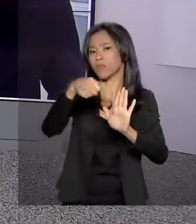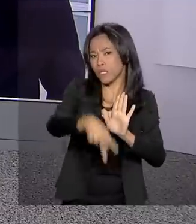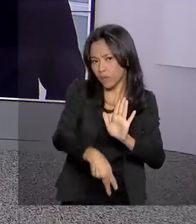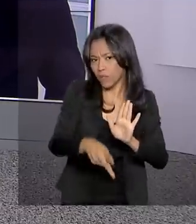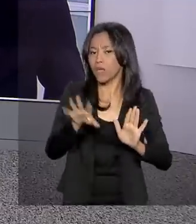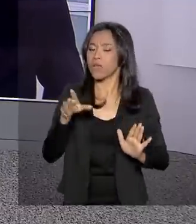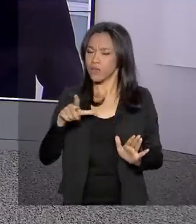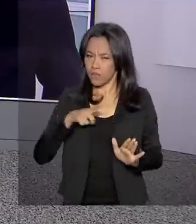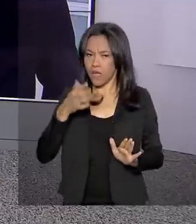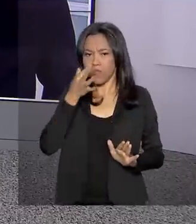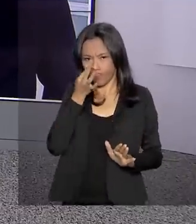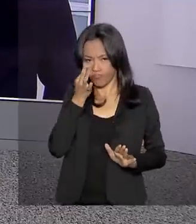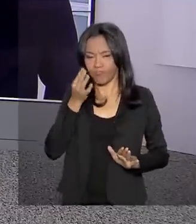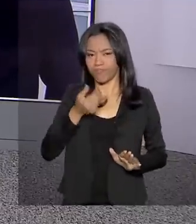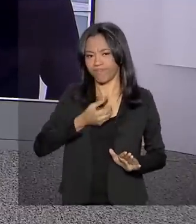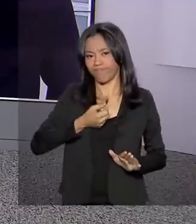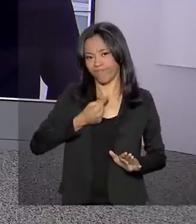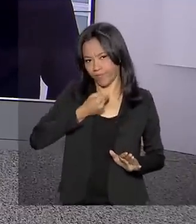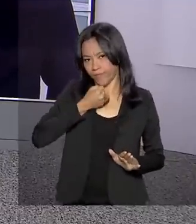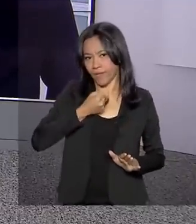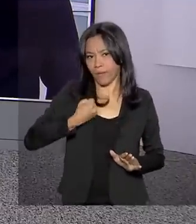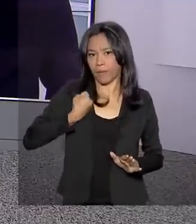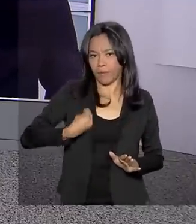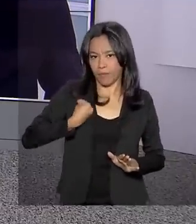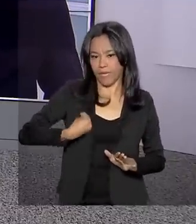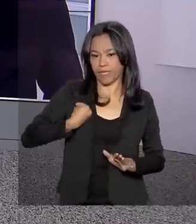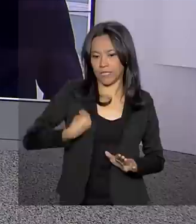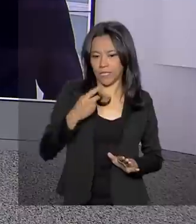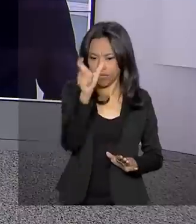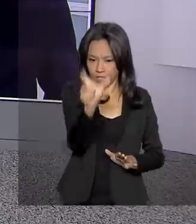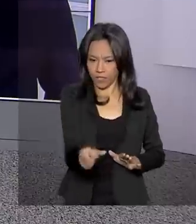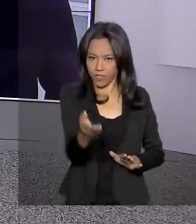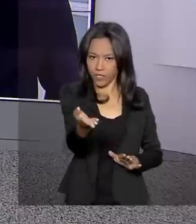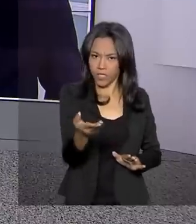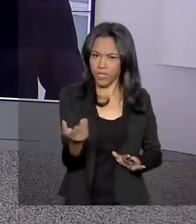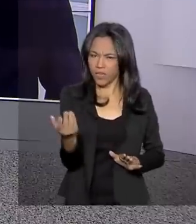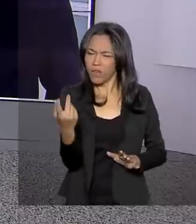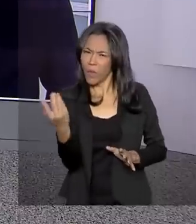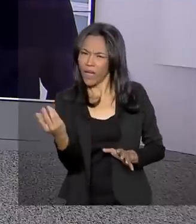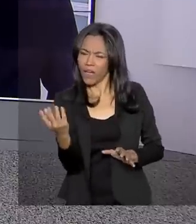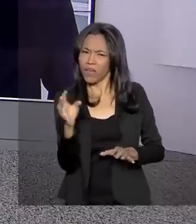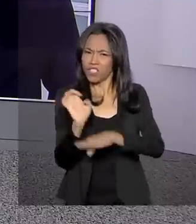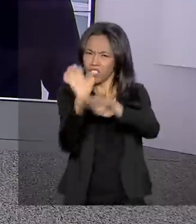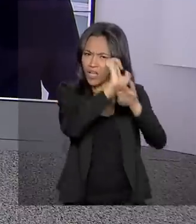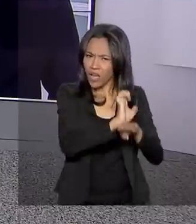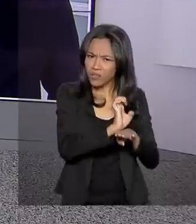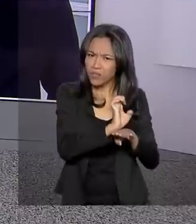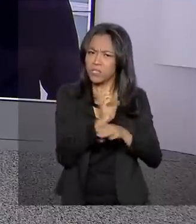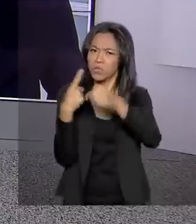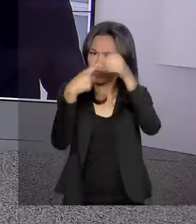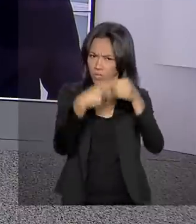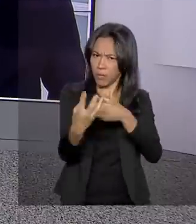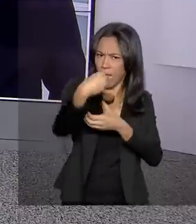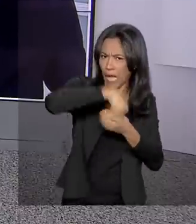repórter Glauco de Queiroz. Glauco, bom dia pra você. Afinal, estados e municípios entram ou ficam de fora da reforma?